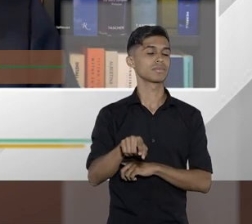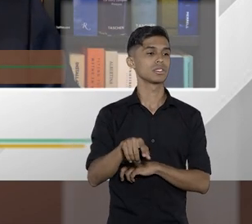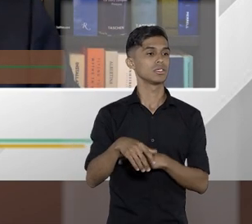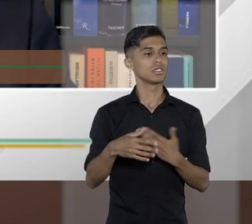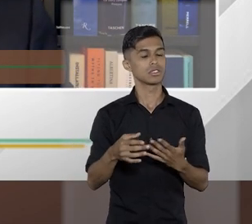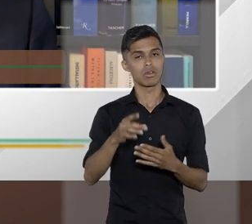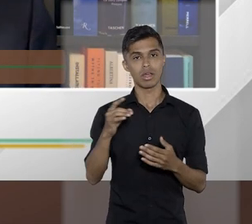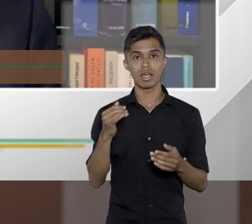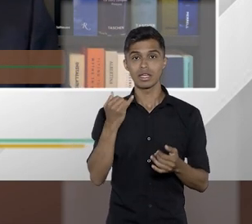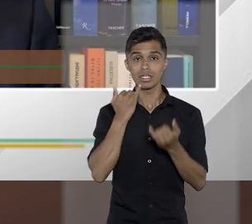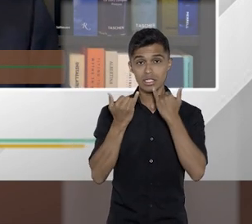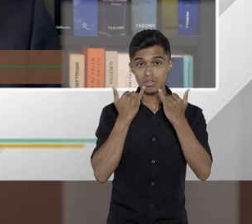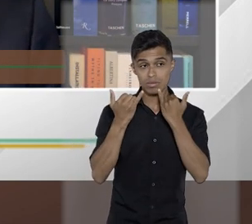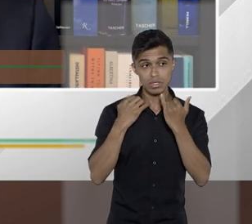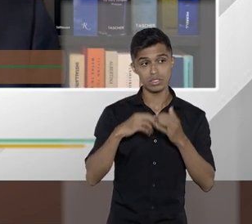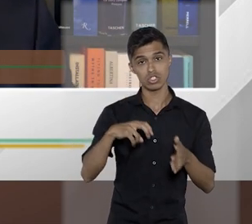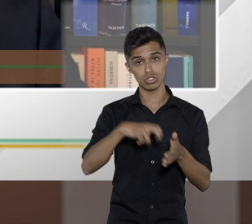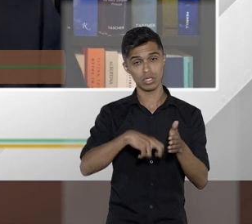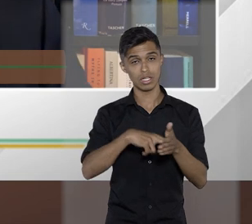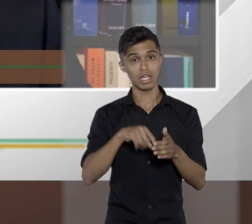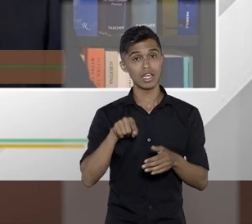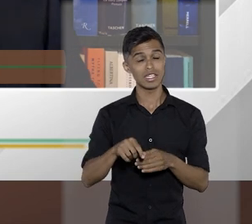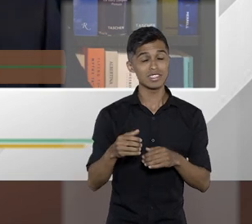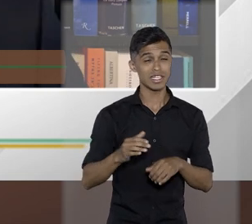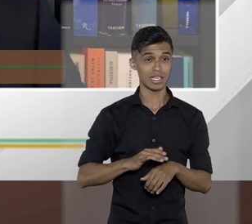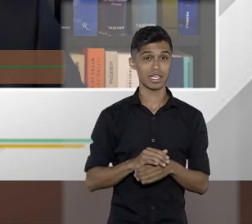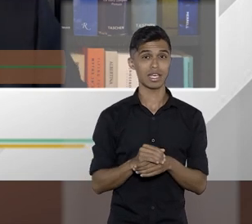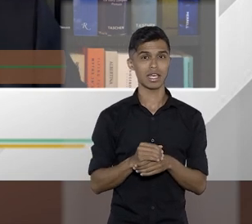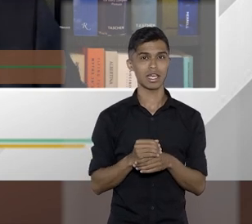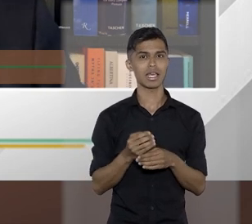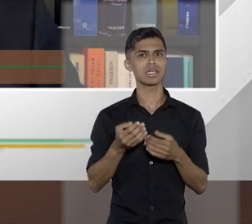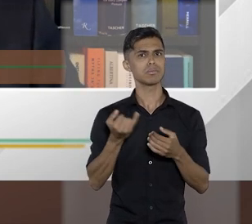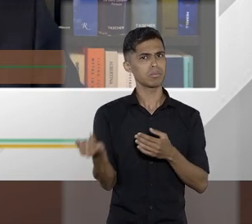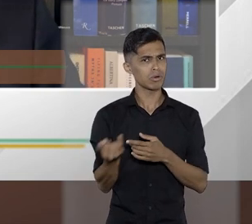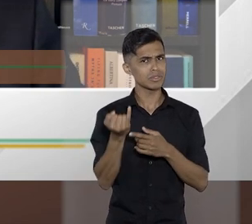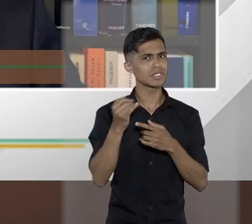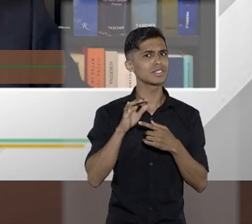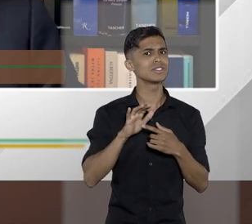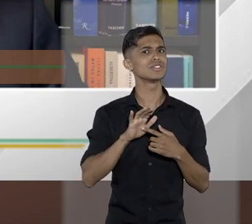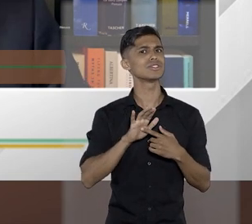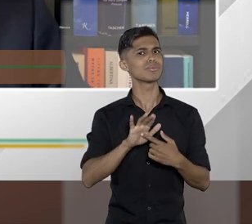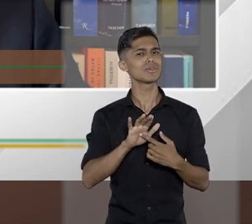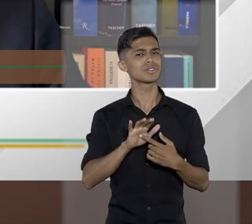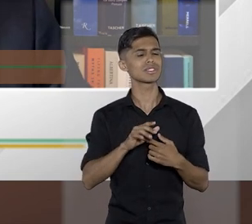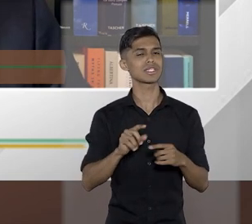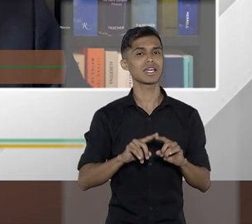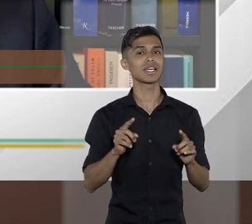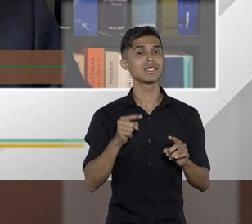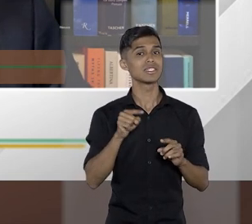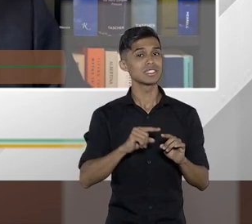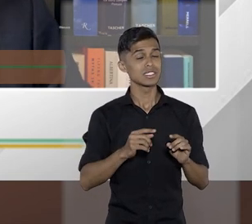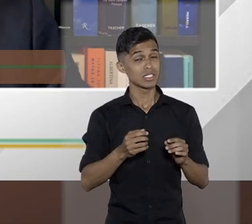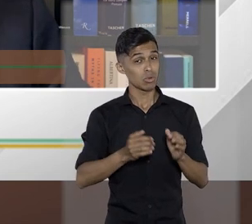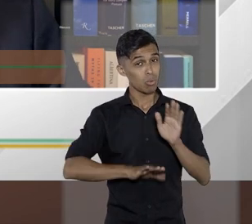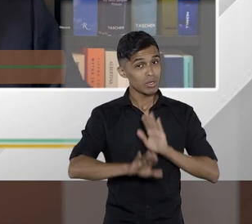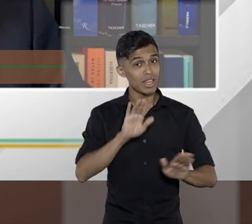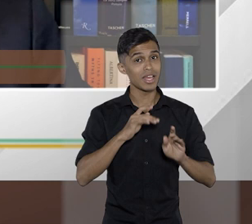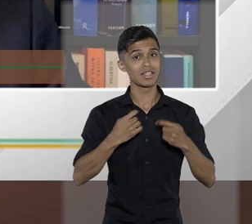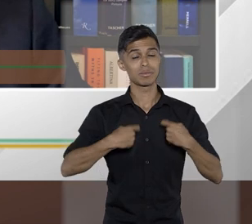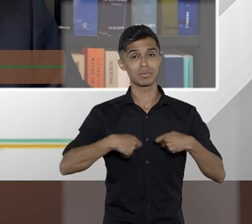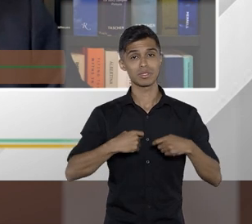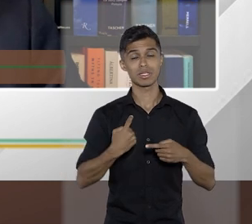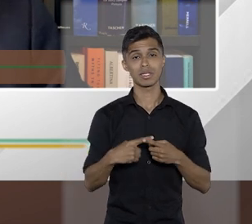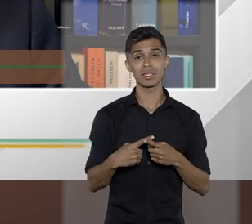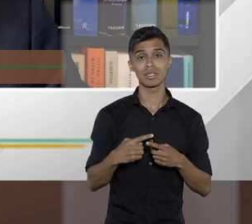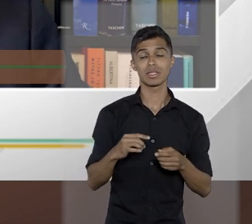Então os dados tributários talvez sejam os mais sensíveis dentro desse contexto, porque revelam a capacidade